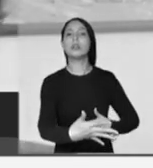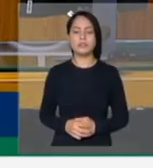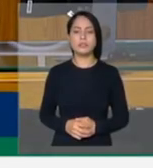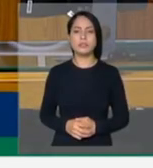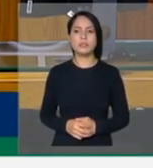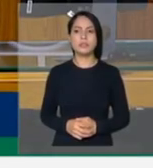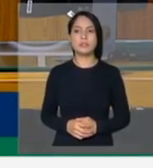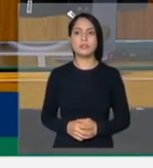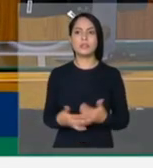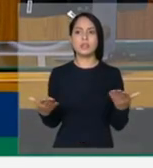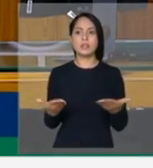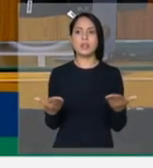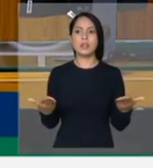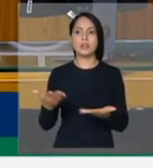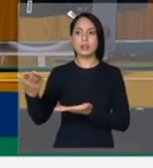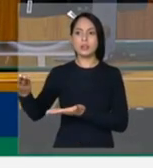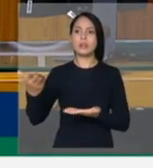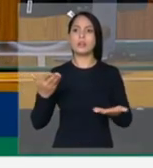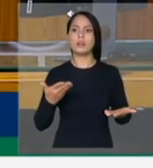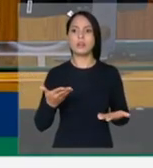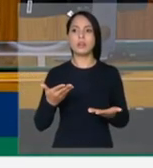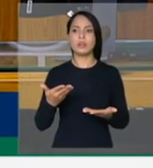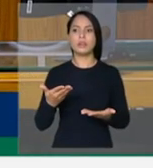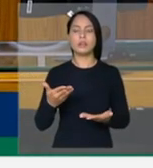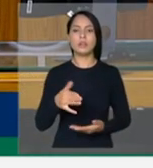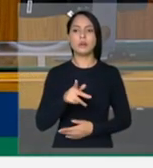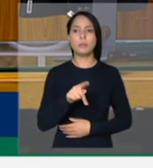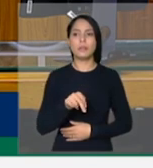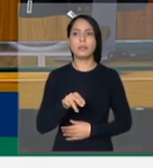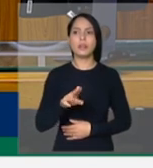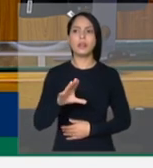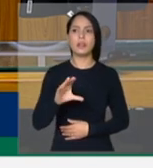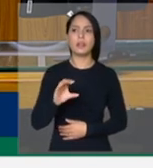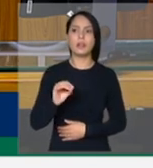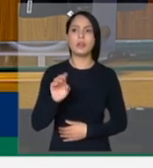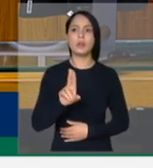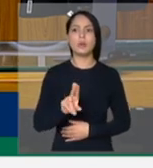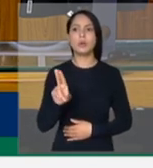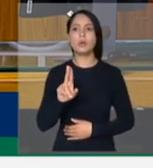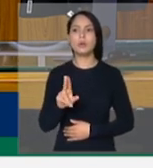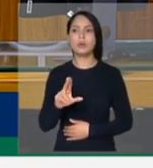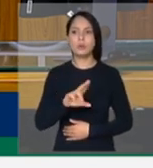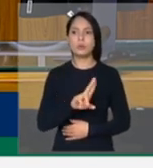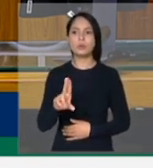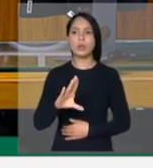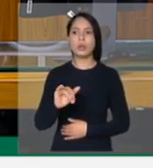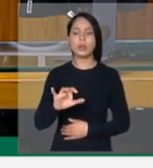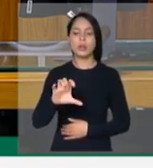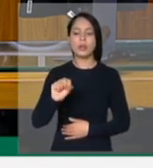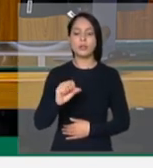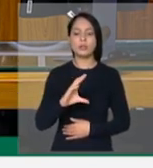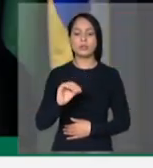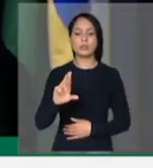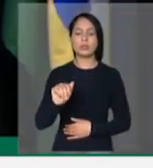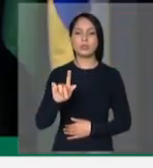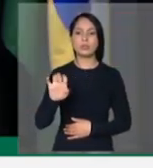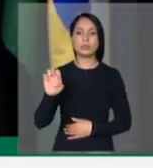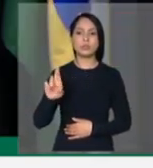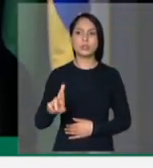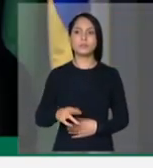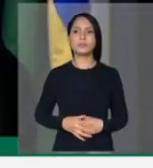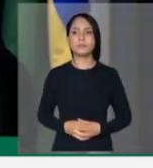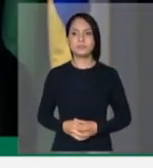representam. Para fazer uso da palavra da tribuna, o deputado Carlos Jordi. Obrigado, senhor presidente.